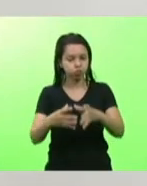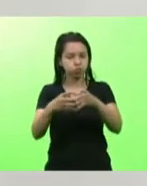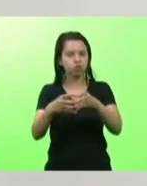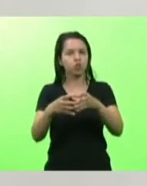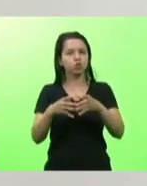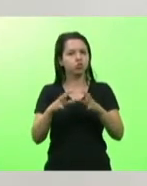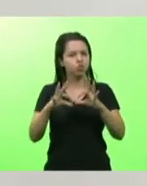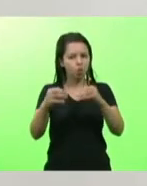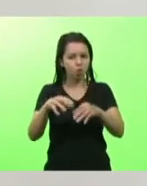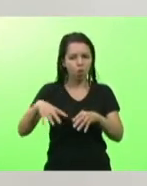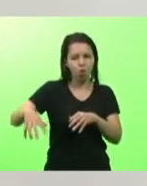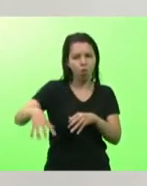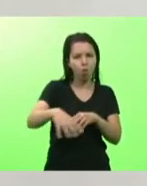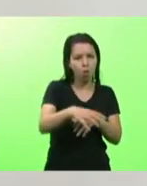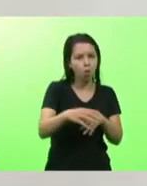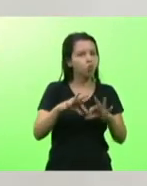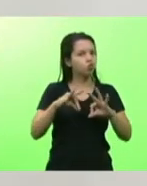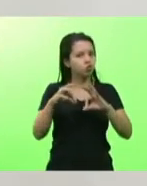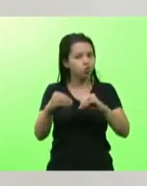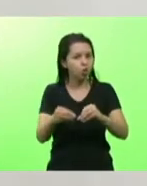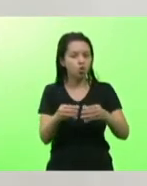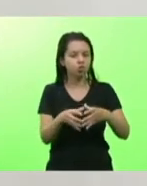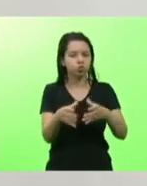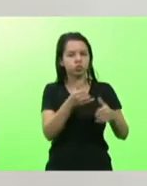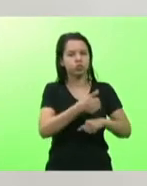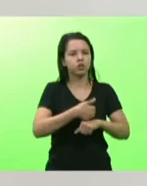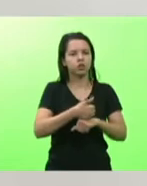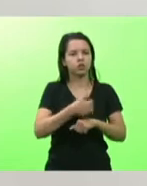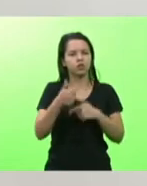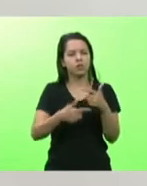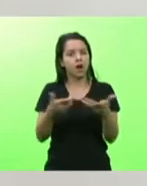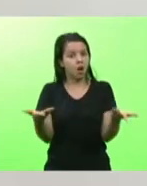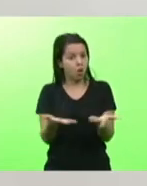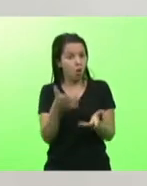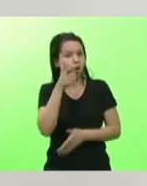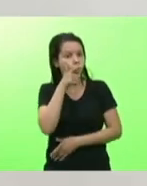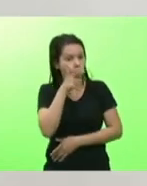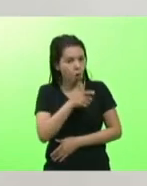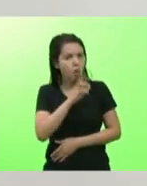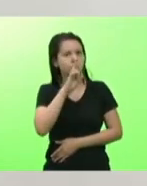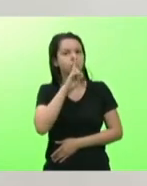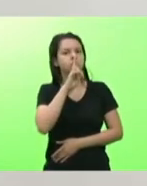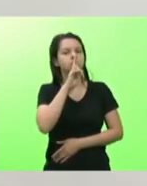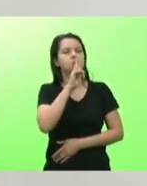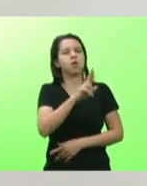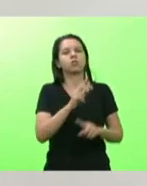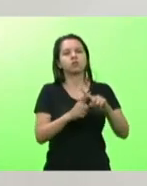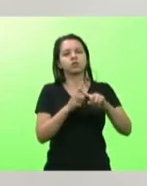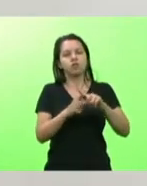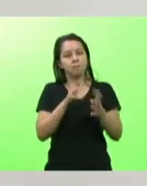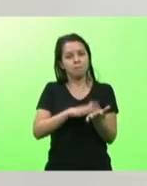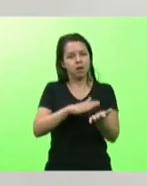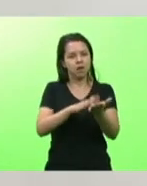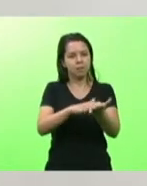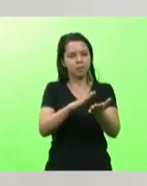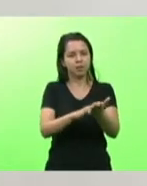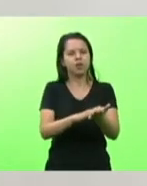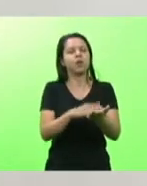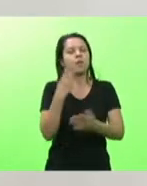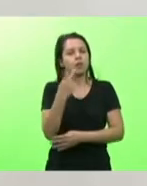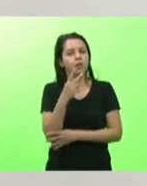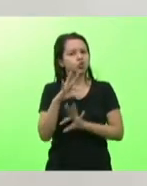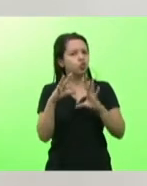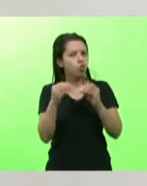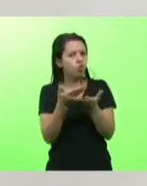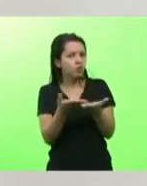setores todos os segmentos todas as modalidades e agora a gente consegue dar essa resposta positiva então parabéns ao parlamento todos vocês todos os